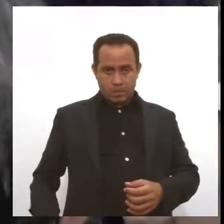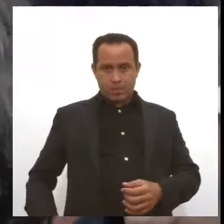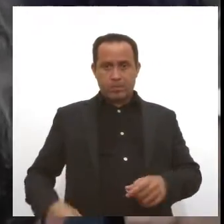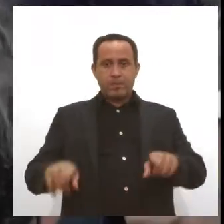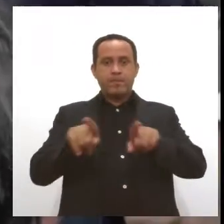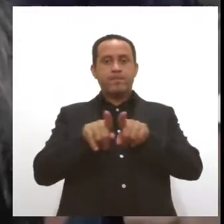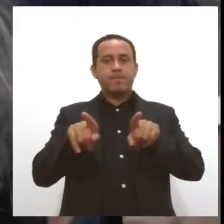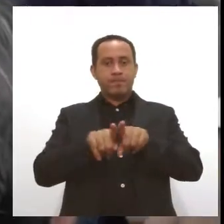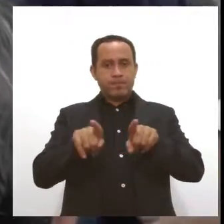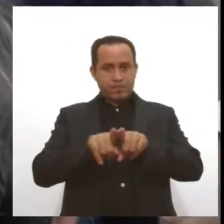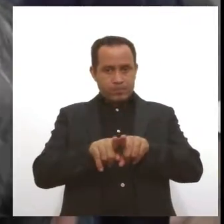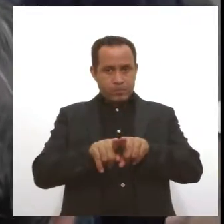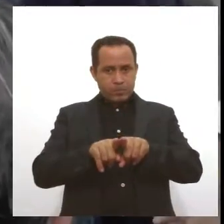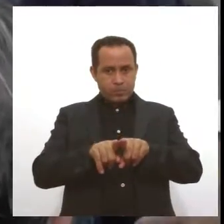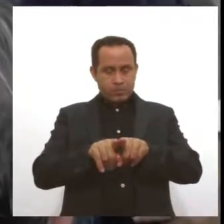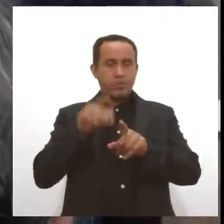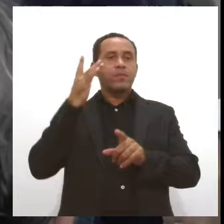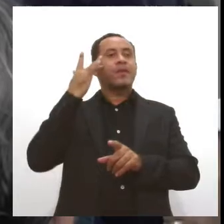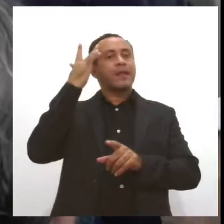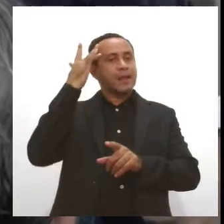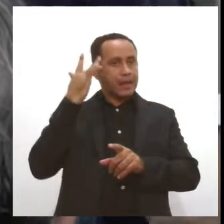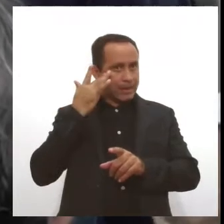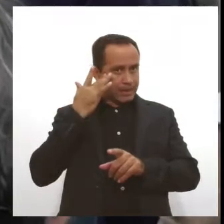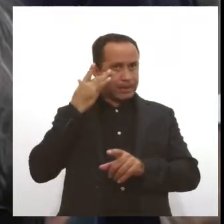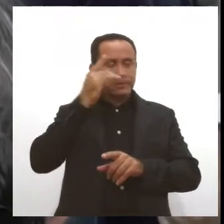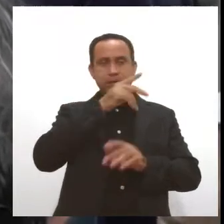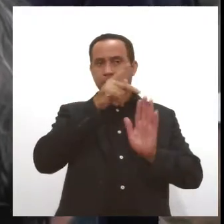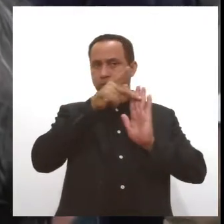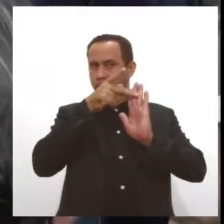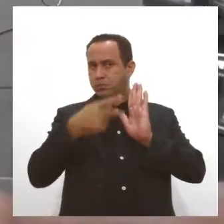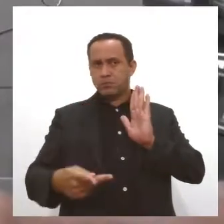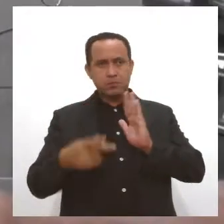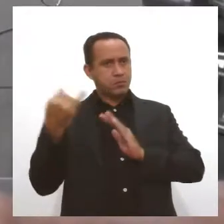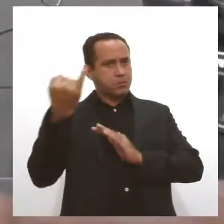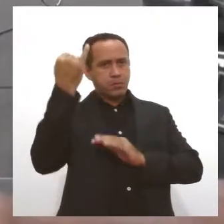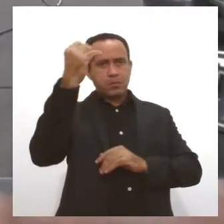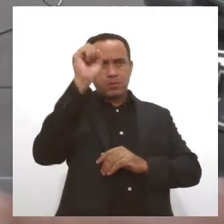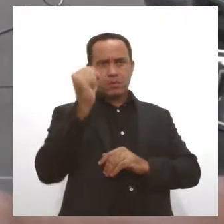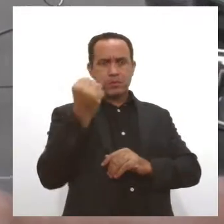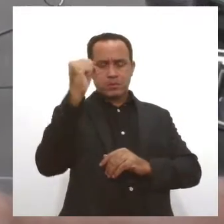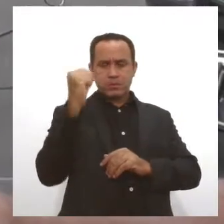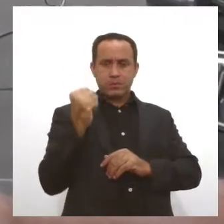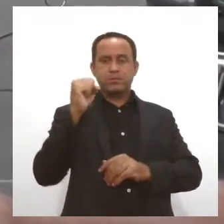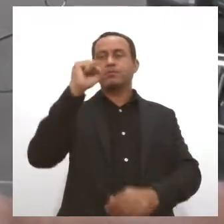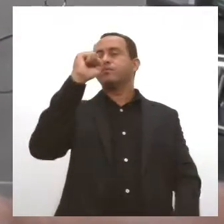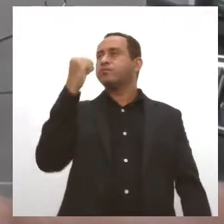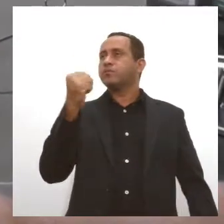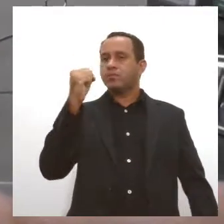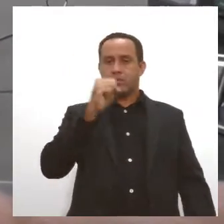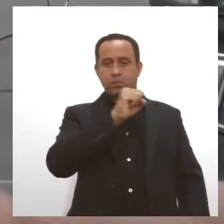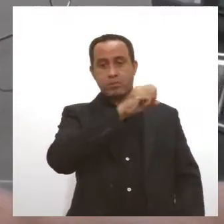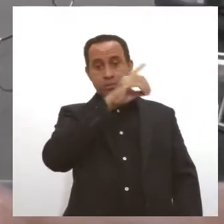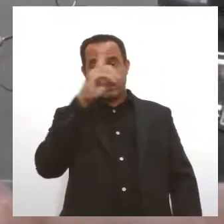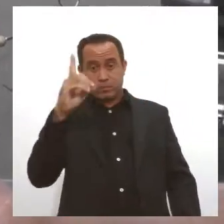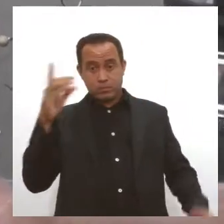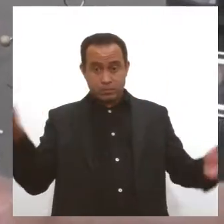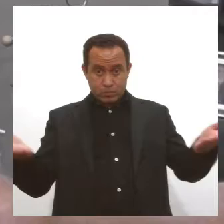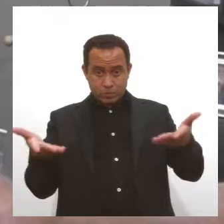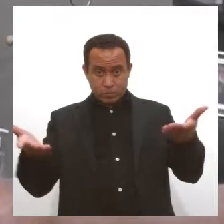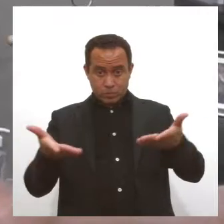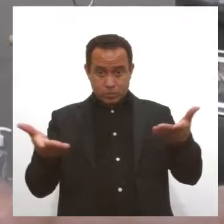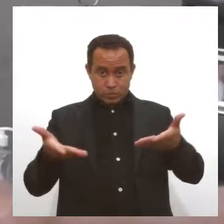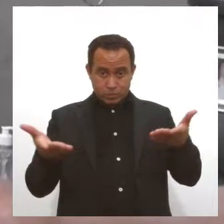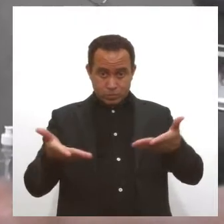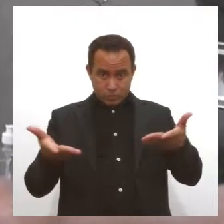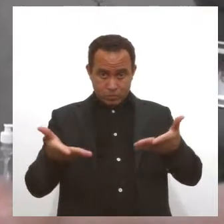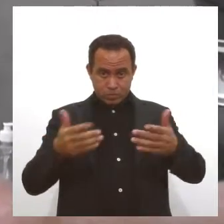reunião e considera o projeto importante para a Sergipe. É muito importante esse dia. Nós iremos trabalhar,